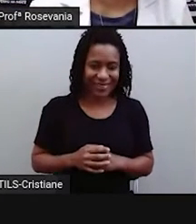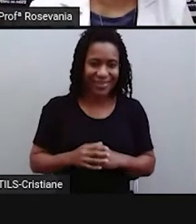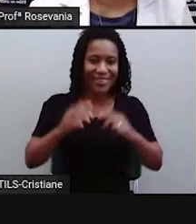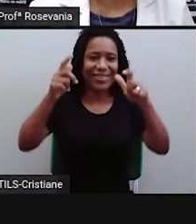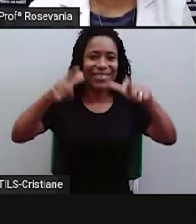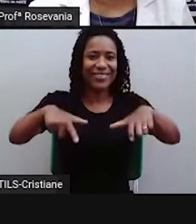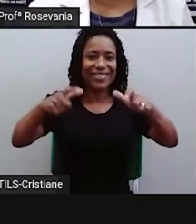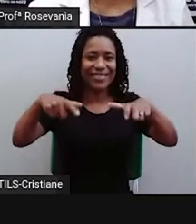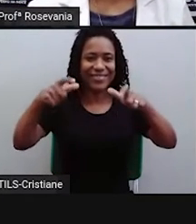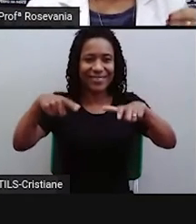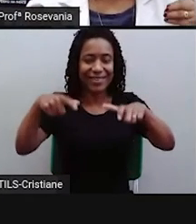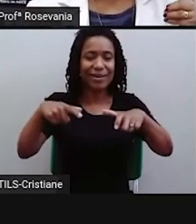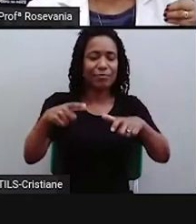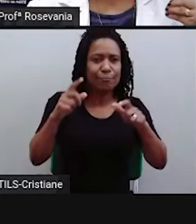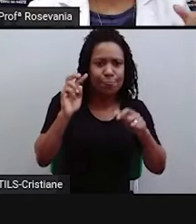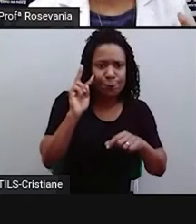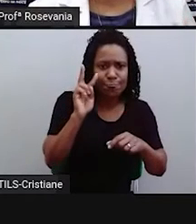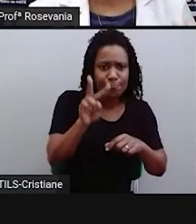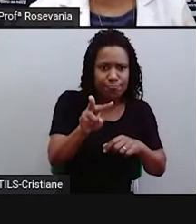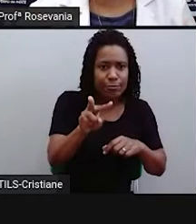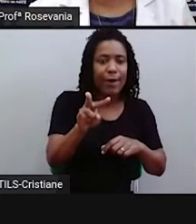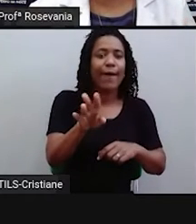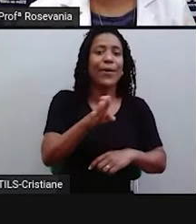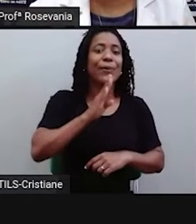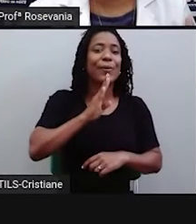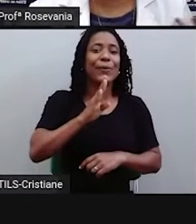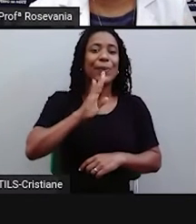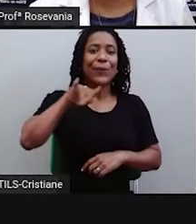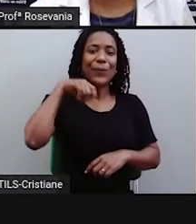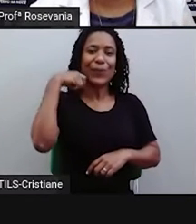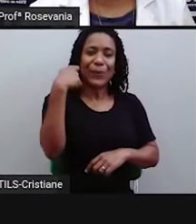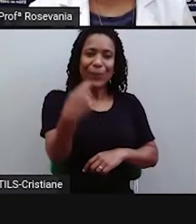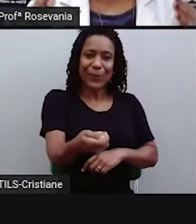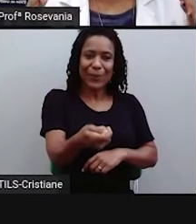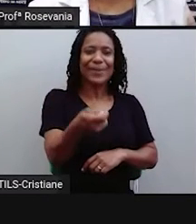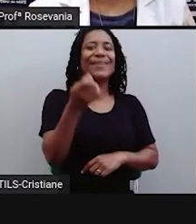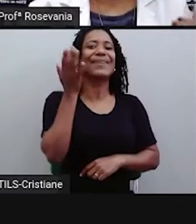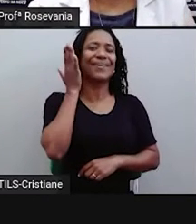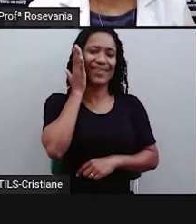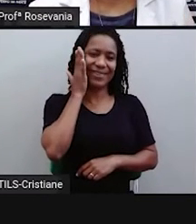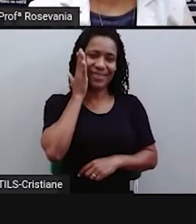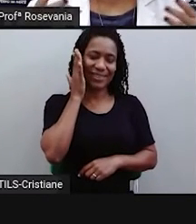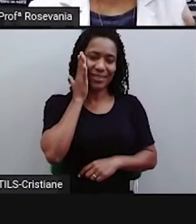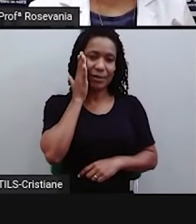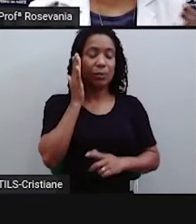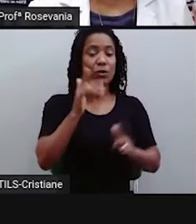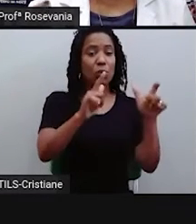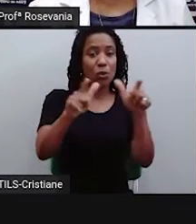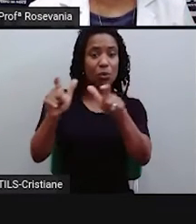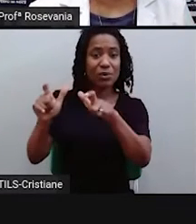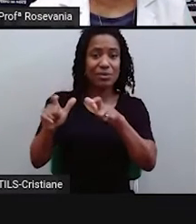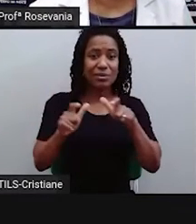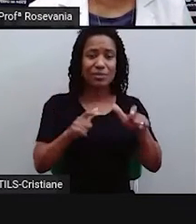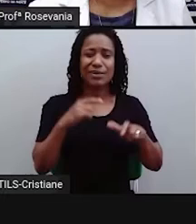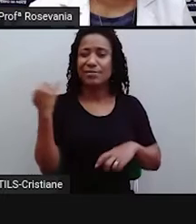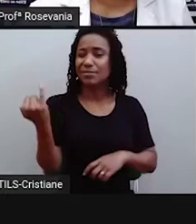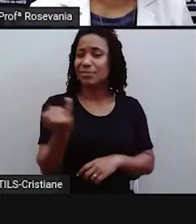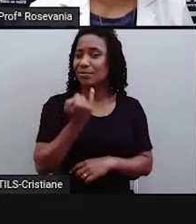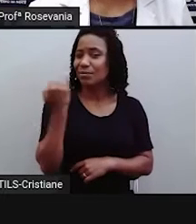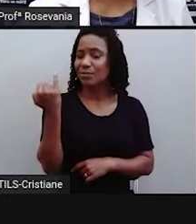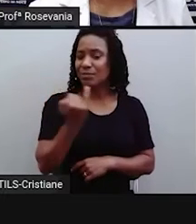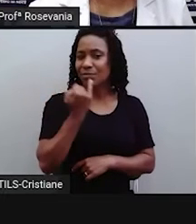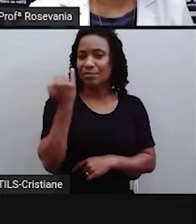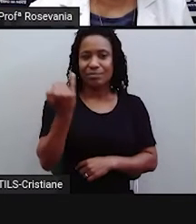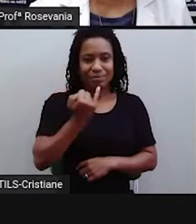lembrar de que está lá. Então, localização, você se localizar é um elemento importante, um dos